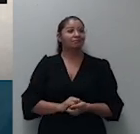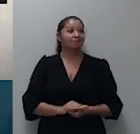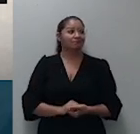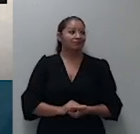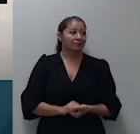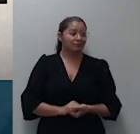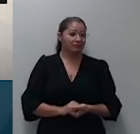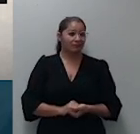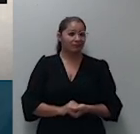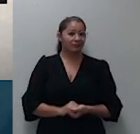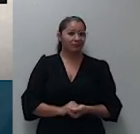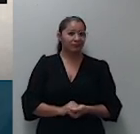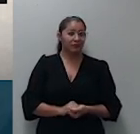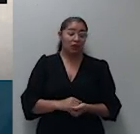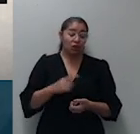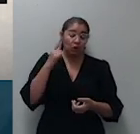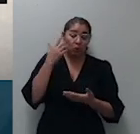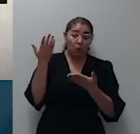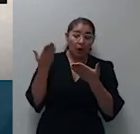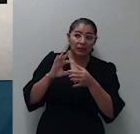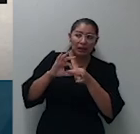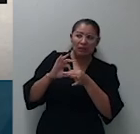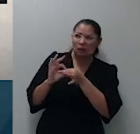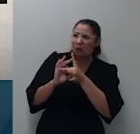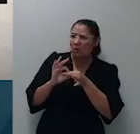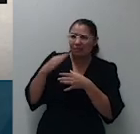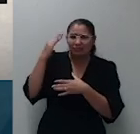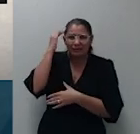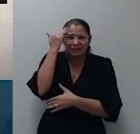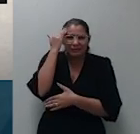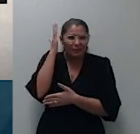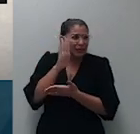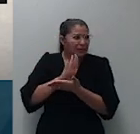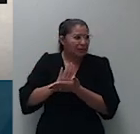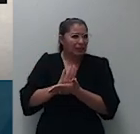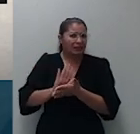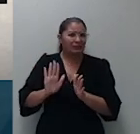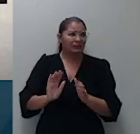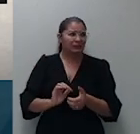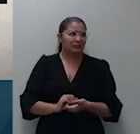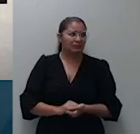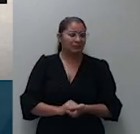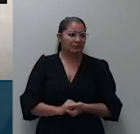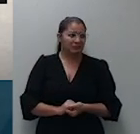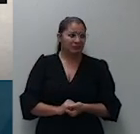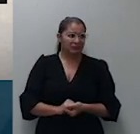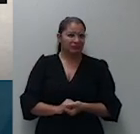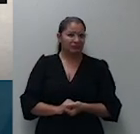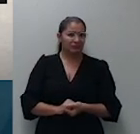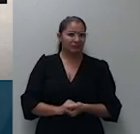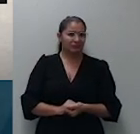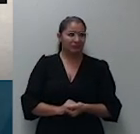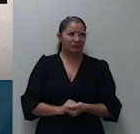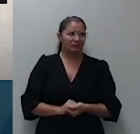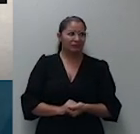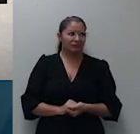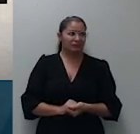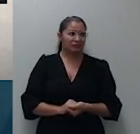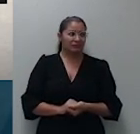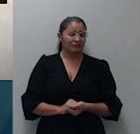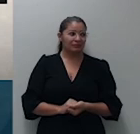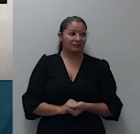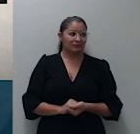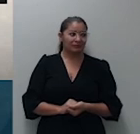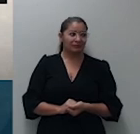deliberado portanto a União nem sabia da existência dação não tinha nem sido citada foi um juiz que rejeitou ao examinar a